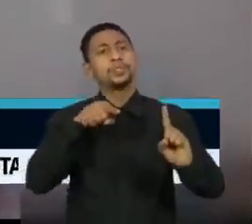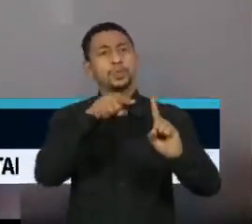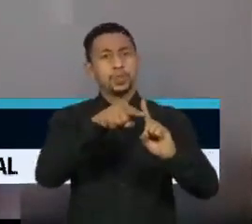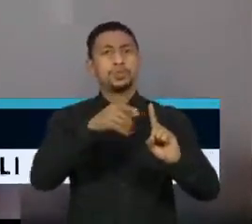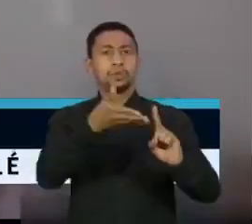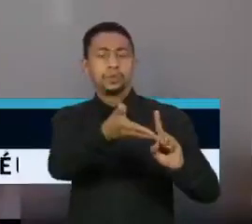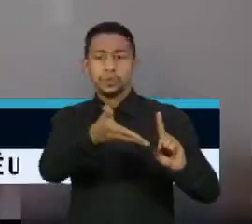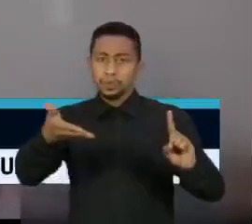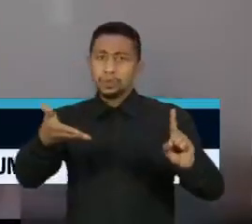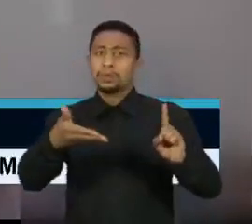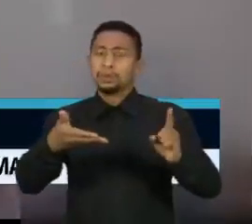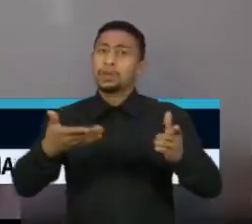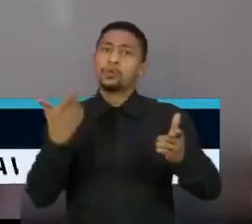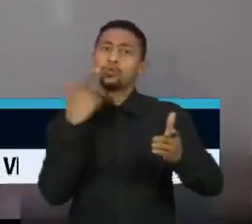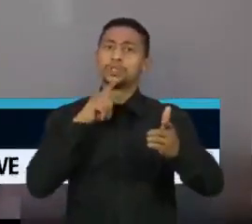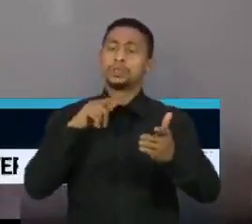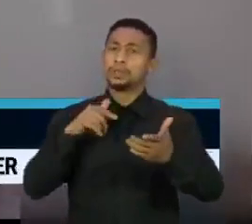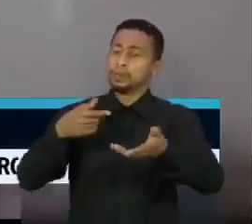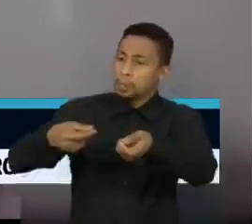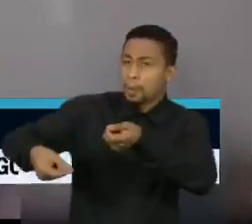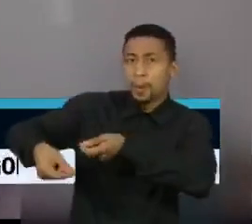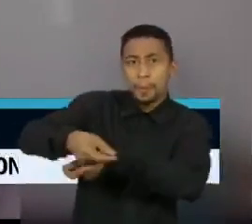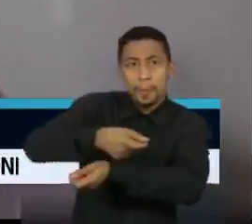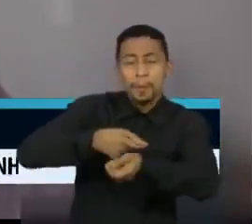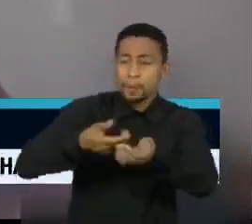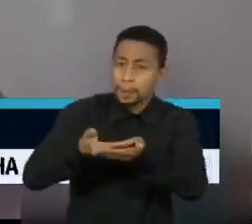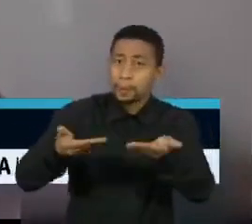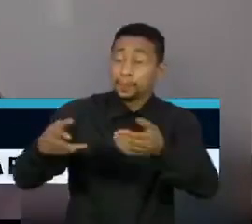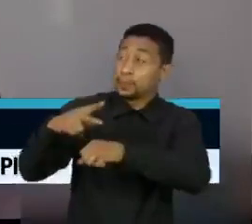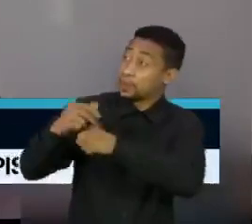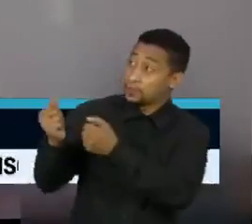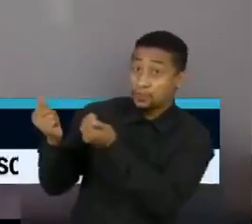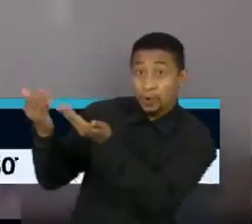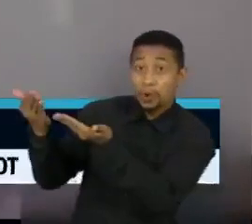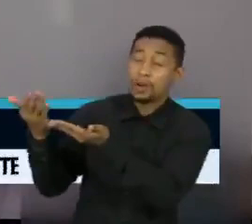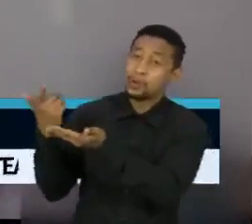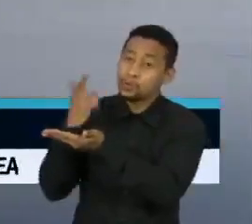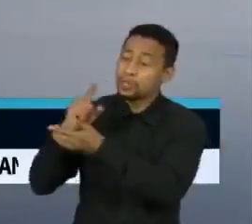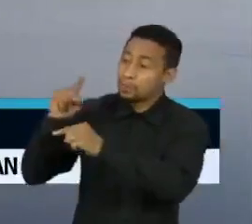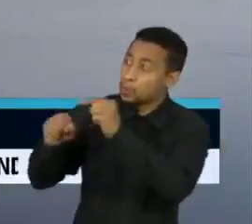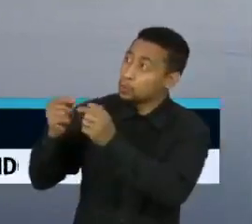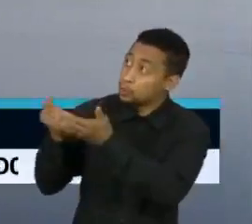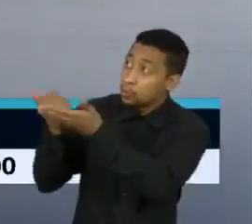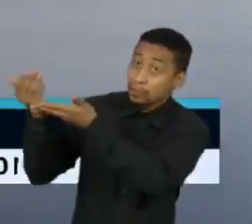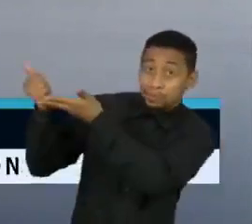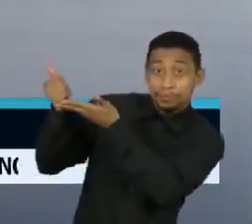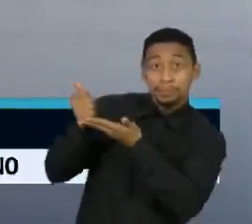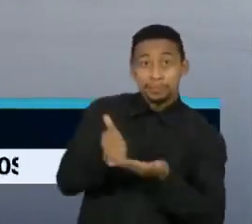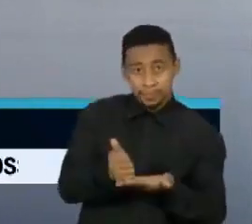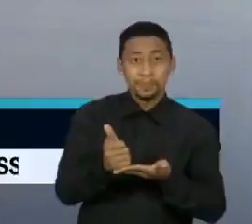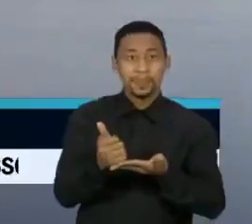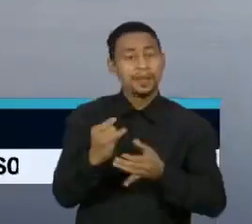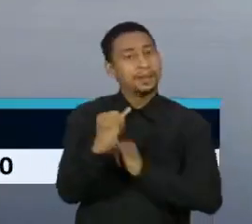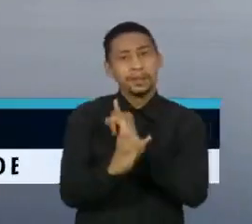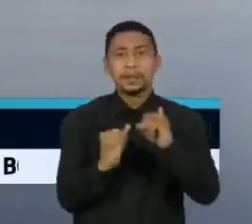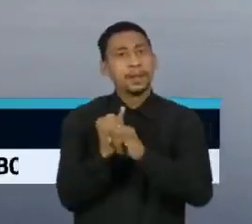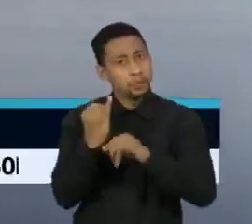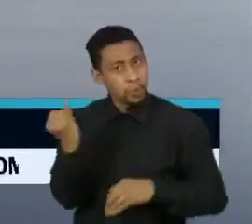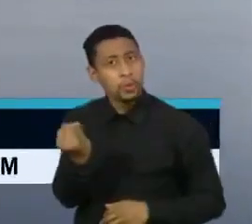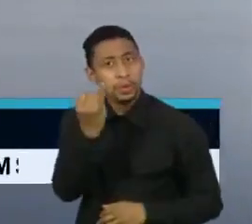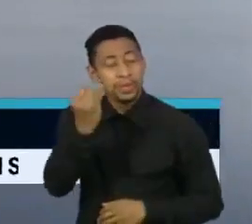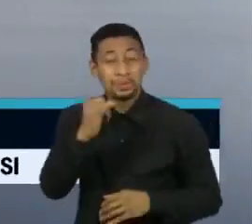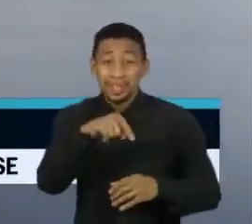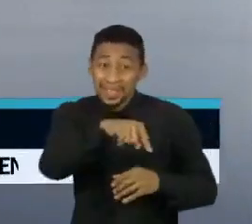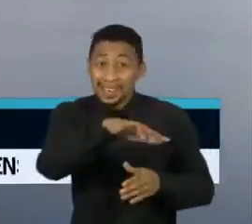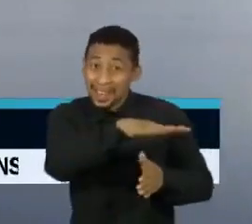potencializar o acesso a mercados domésticos e internacionais para os produtos da região. A conectividade à internet é muito mais baixa na